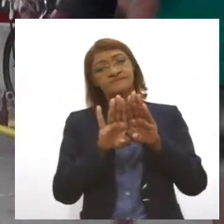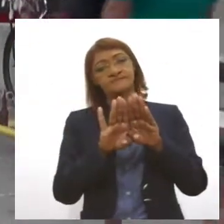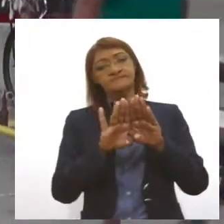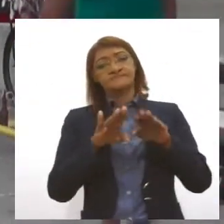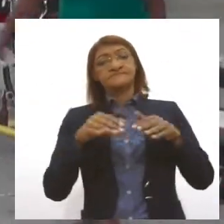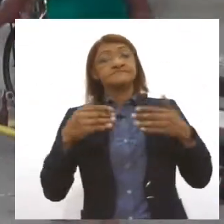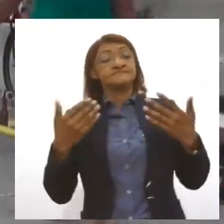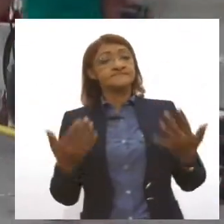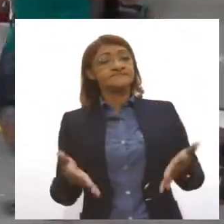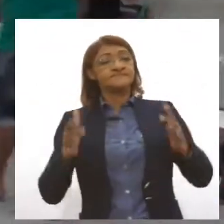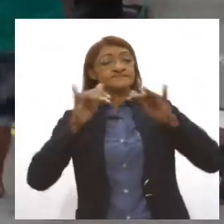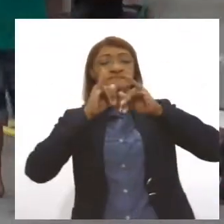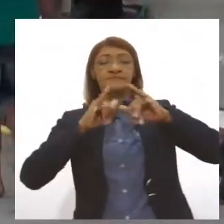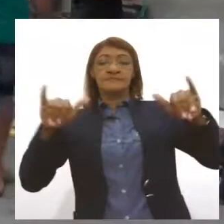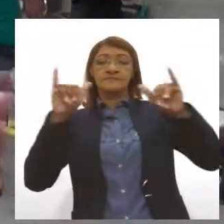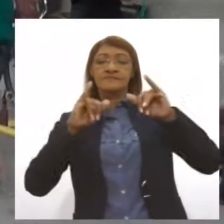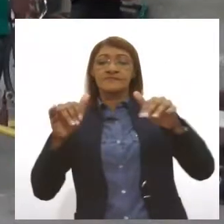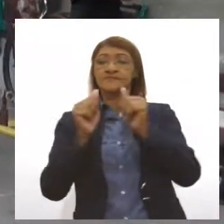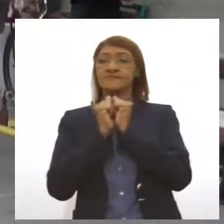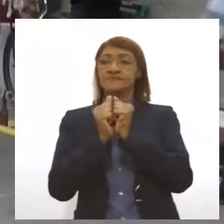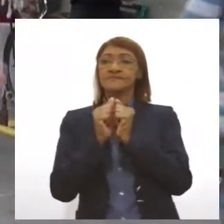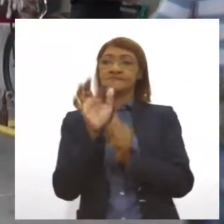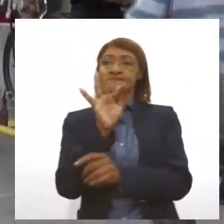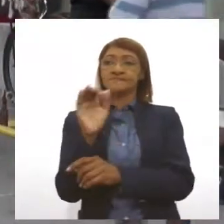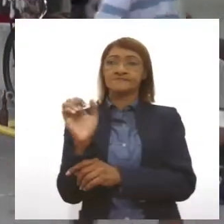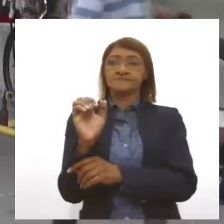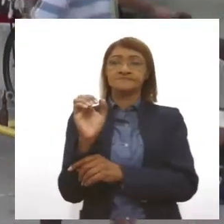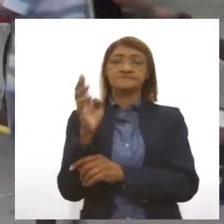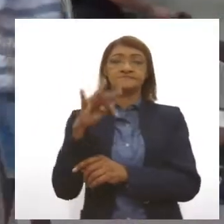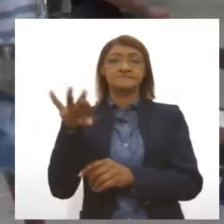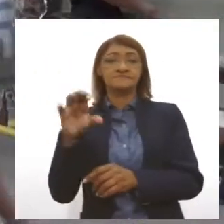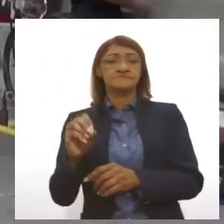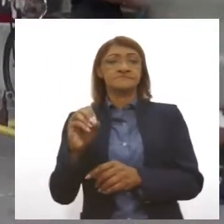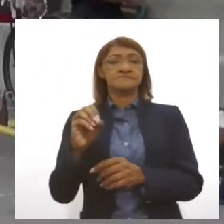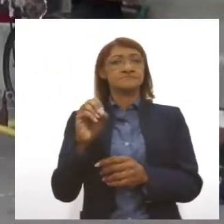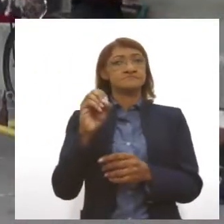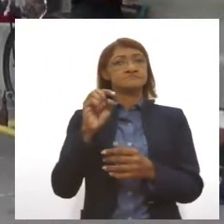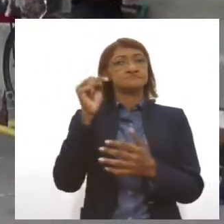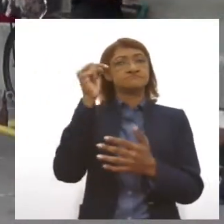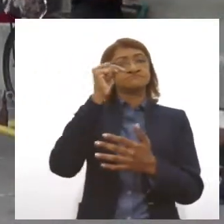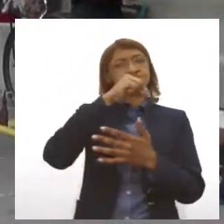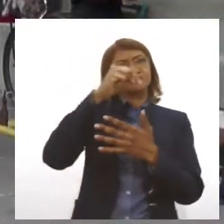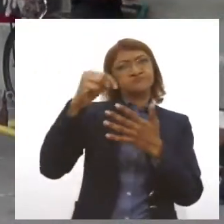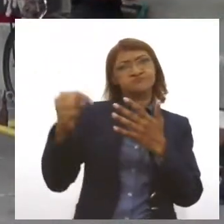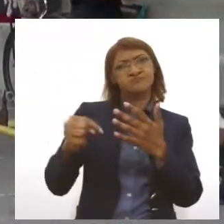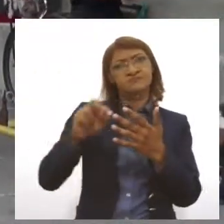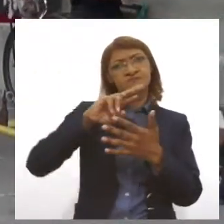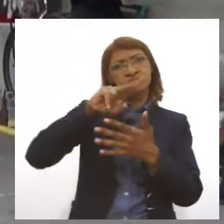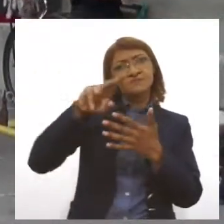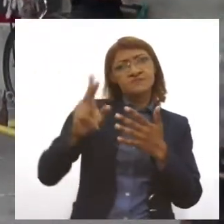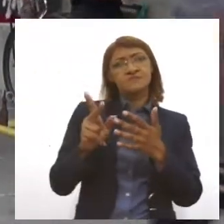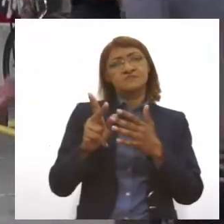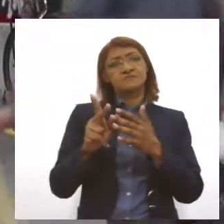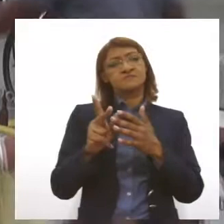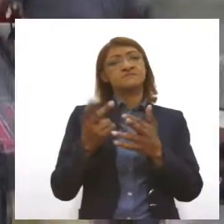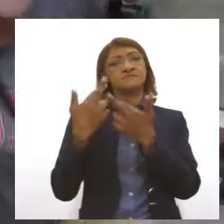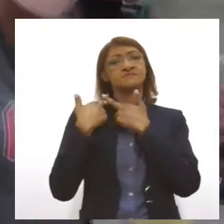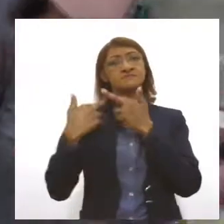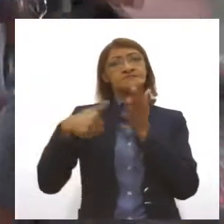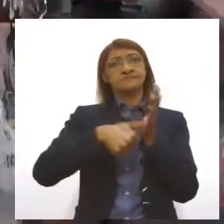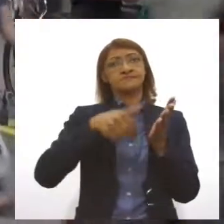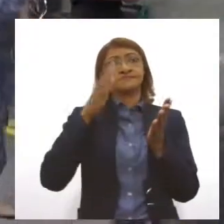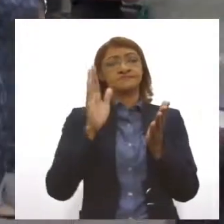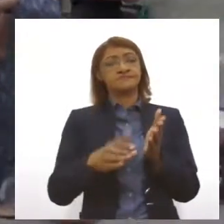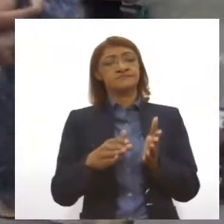campanha juntamente com a FEComércio, a SESI, a Brasel e demais entidades para que justamente tenhamos essa